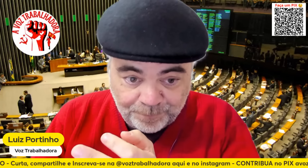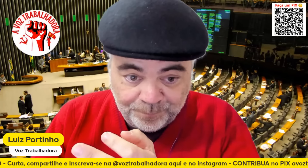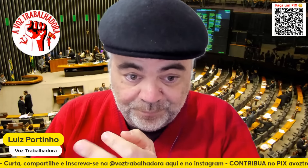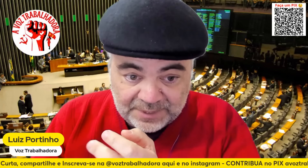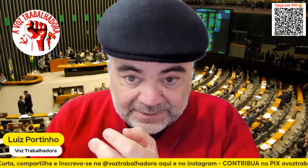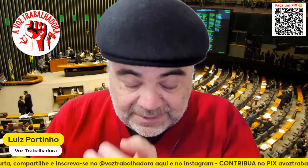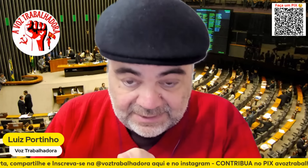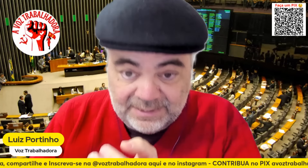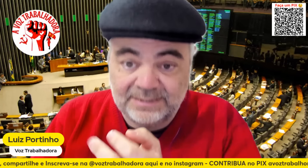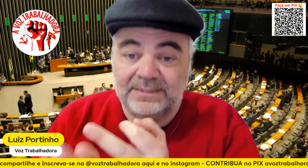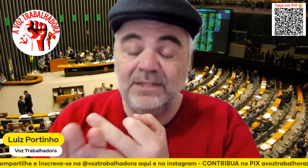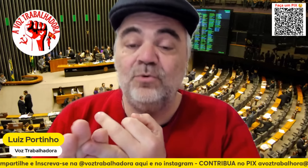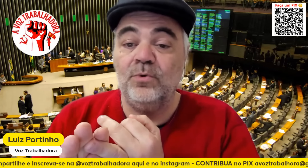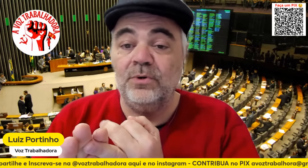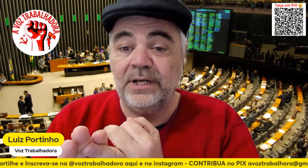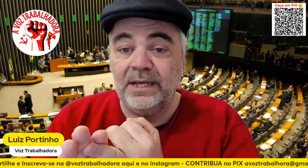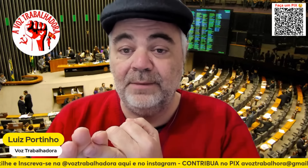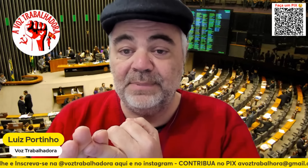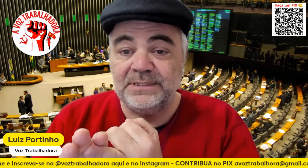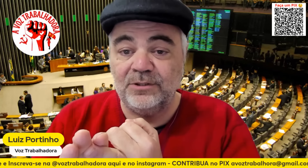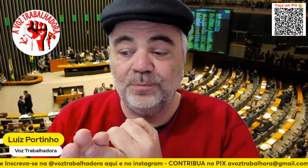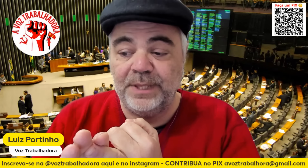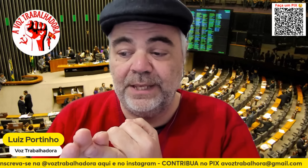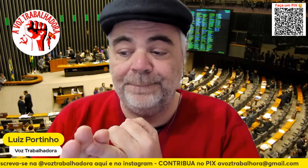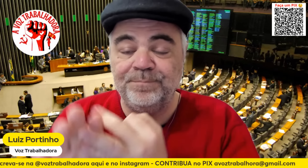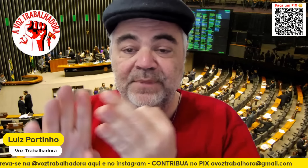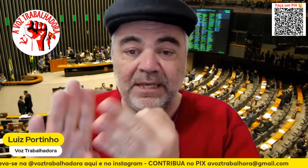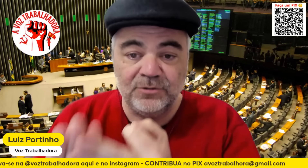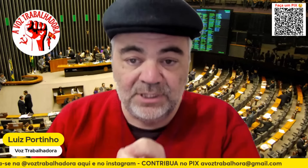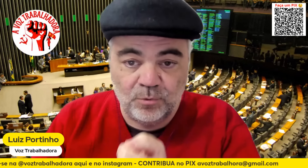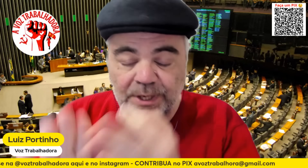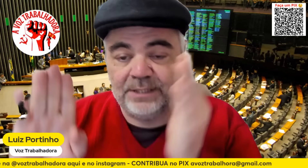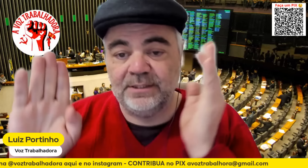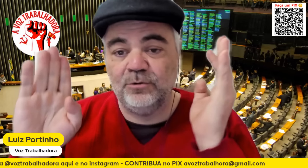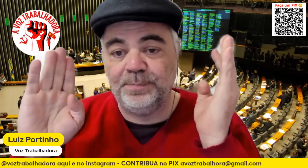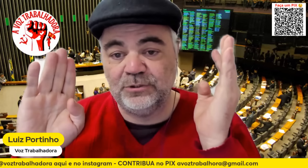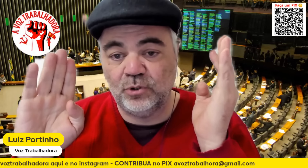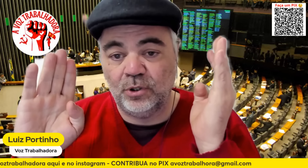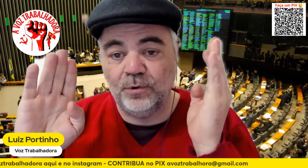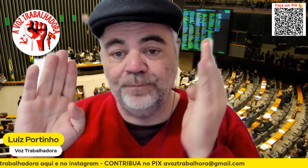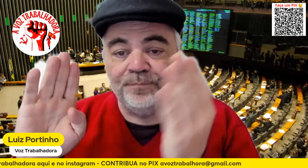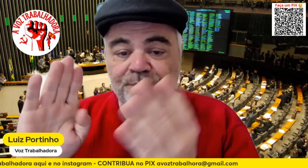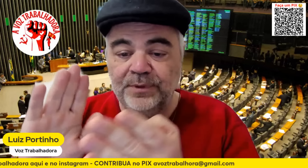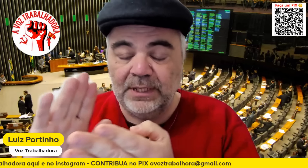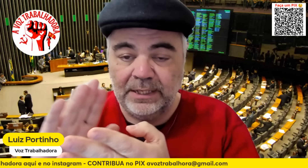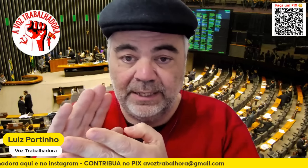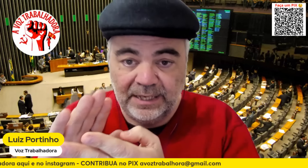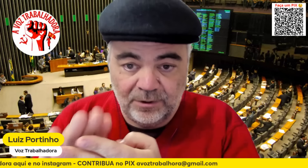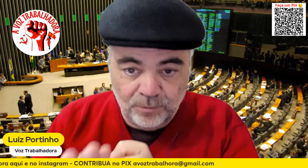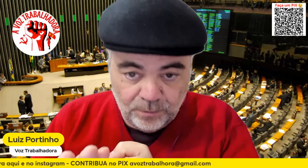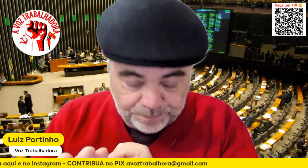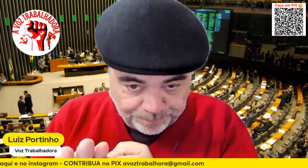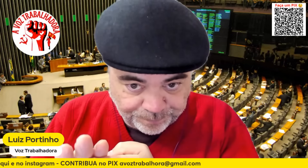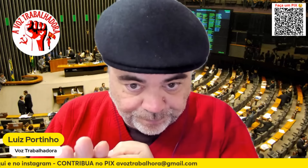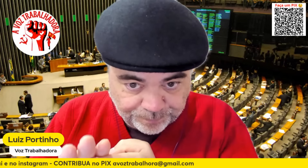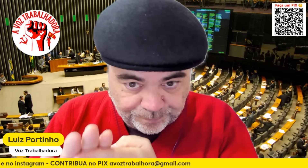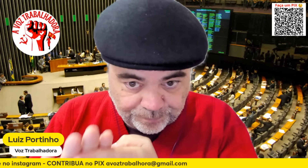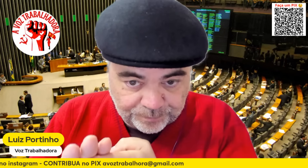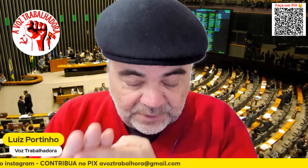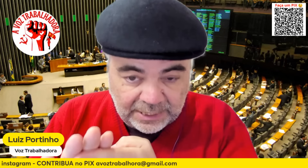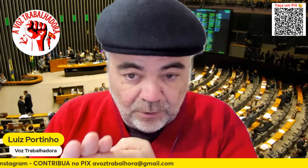é 65 né PC do B é o 50 do pessoal é o